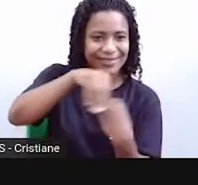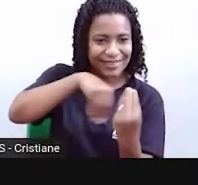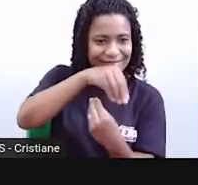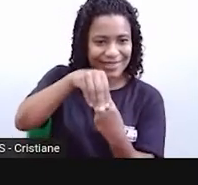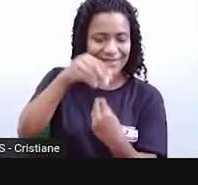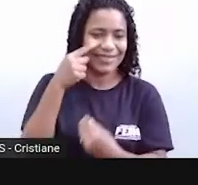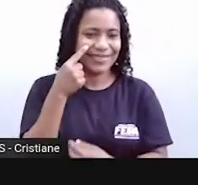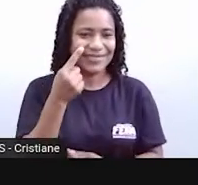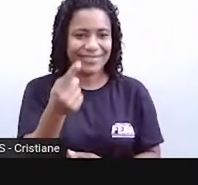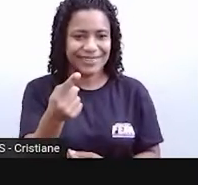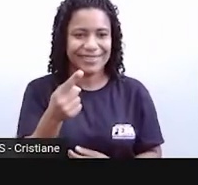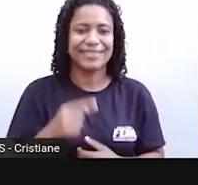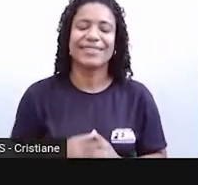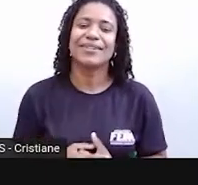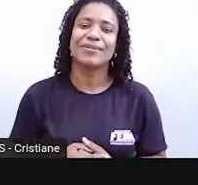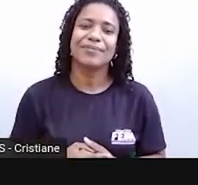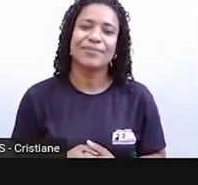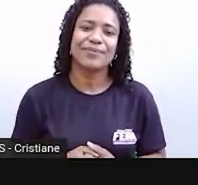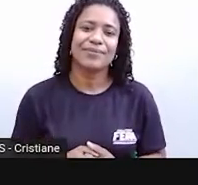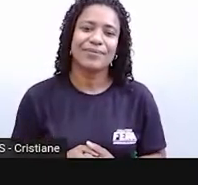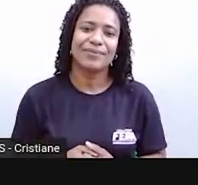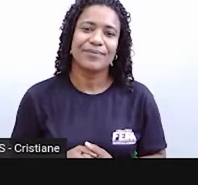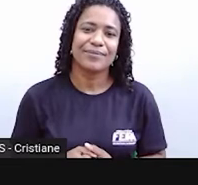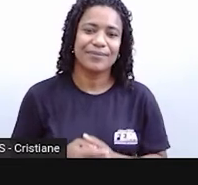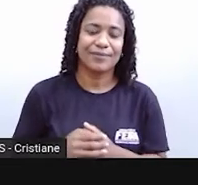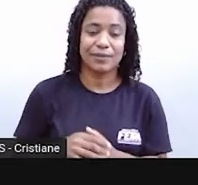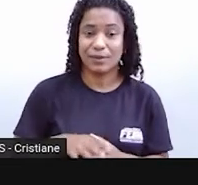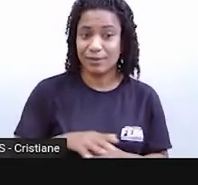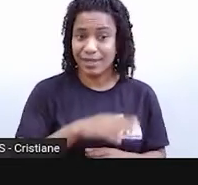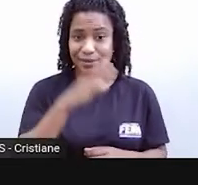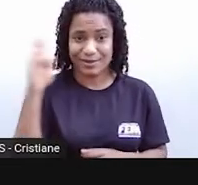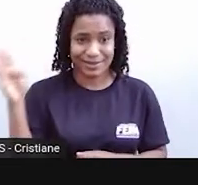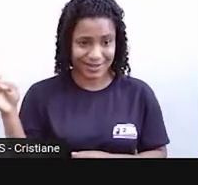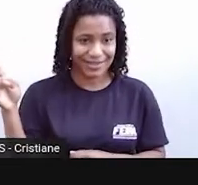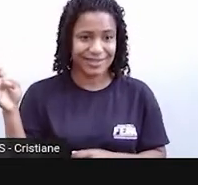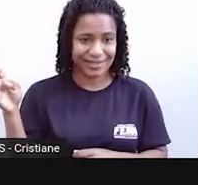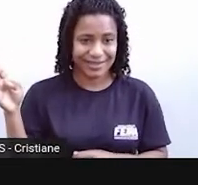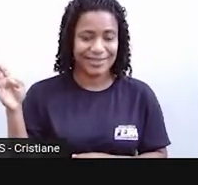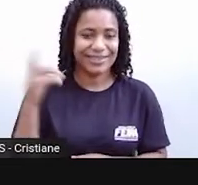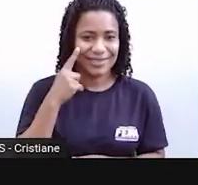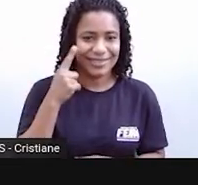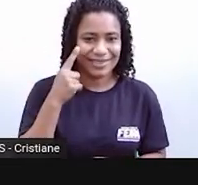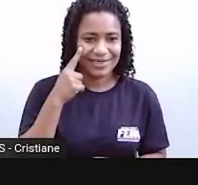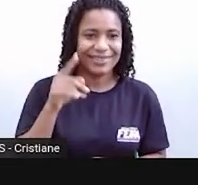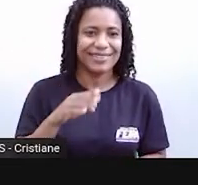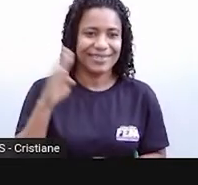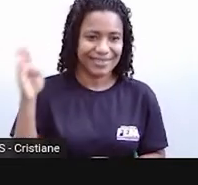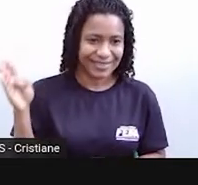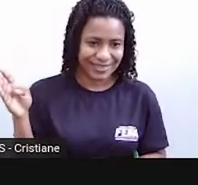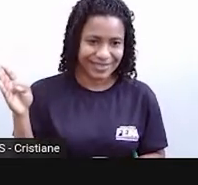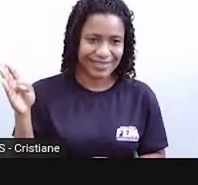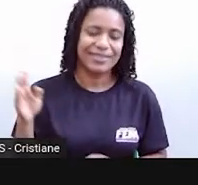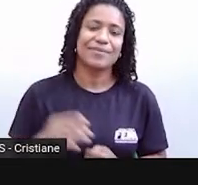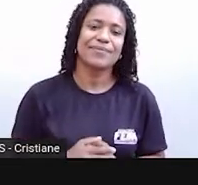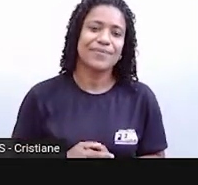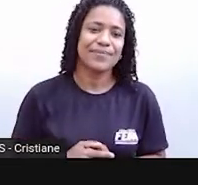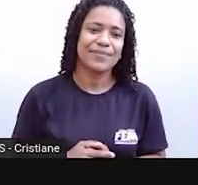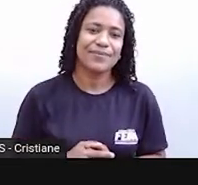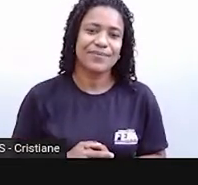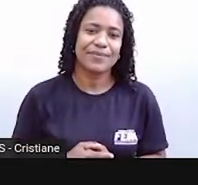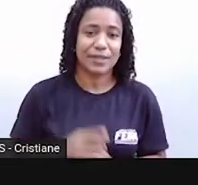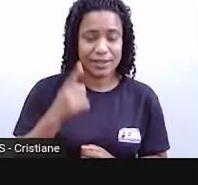você tem várias dessas palavras aqui, do lado esquerdo, do lado de cá, que elas são palavras